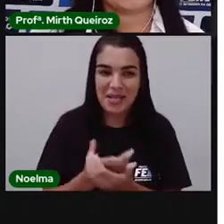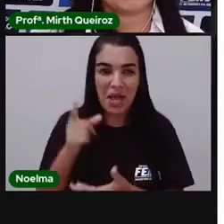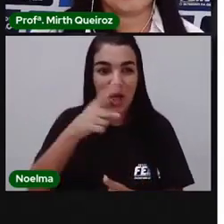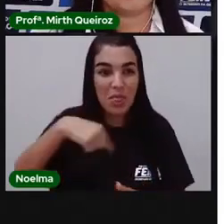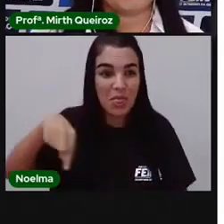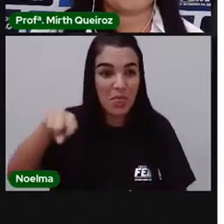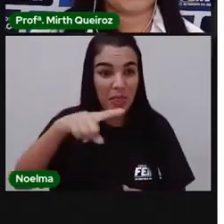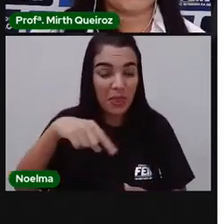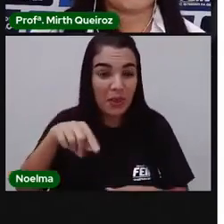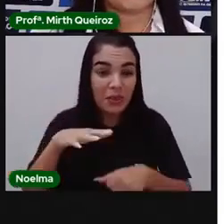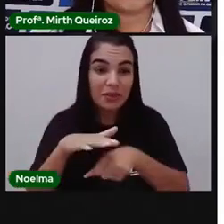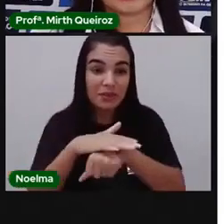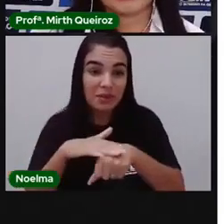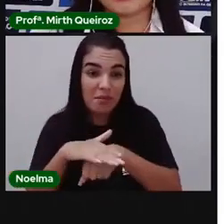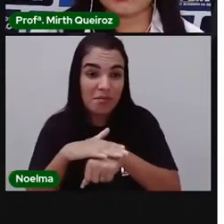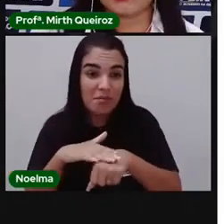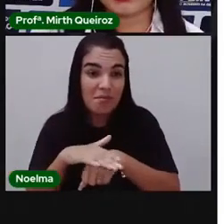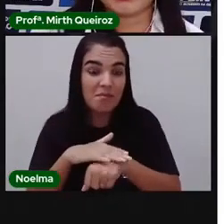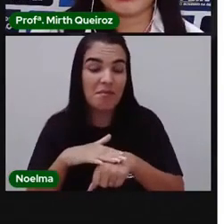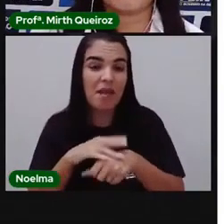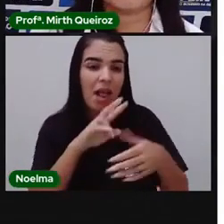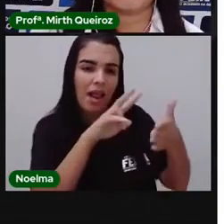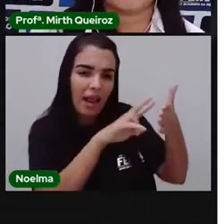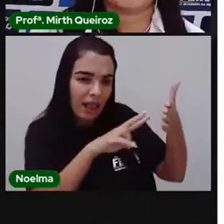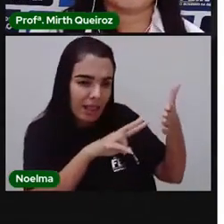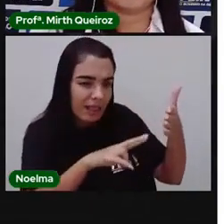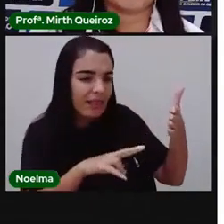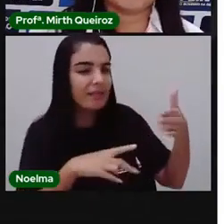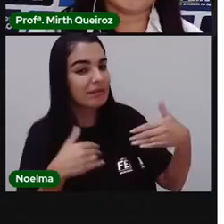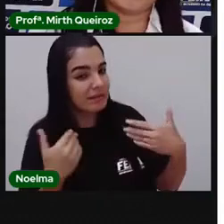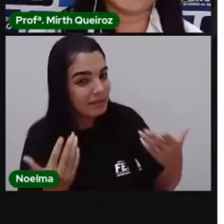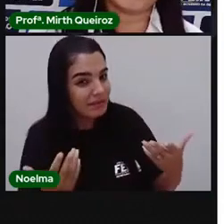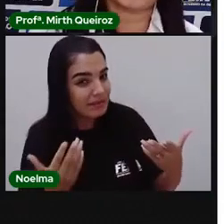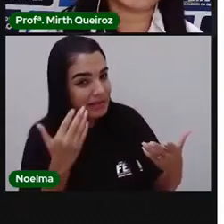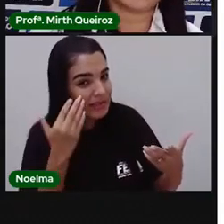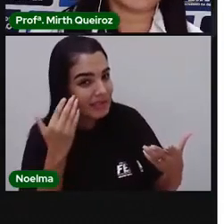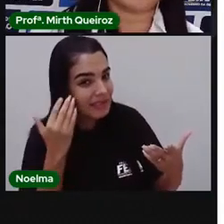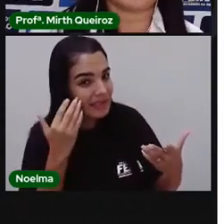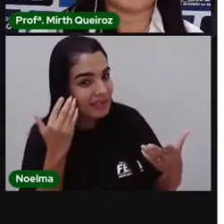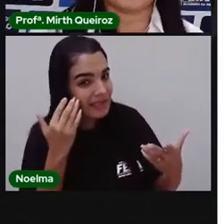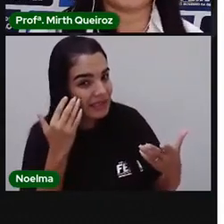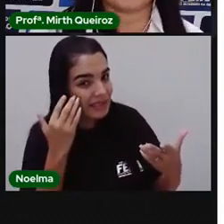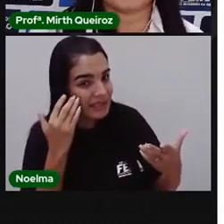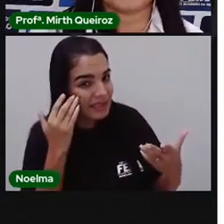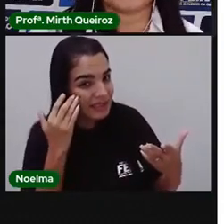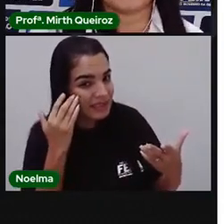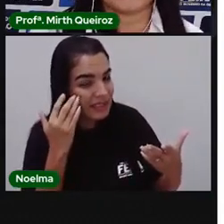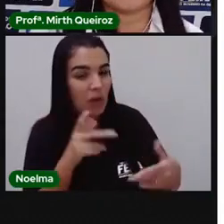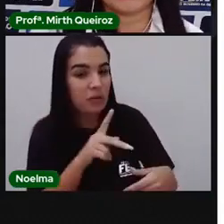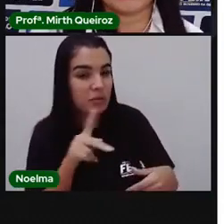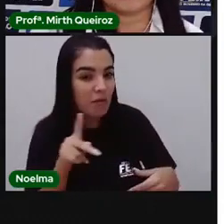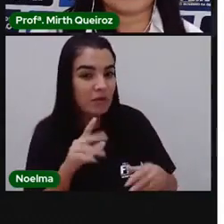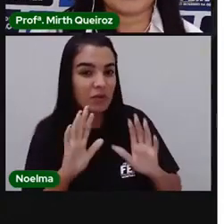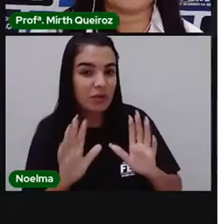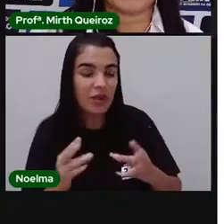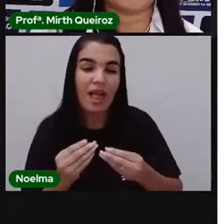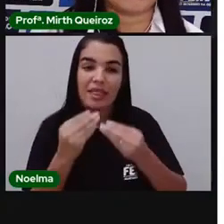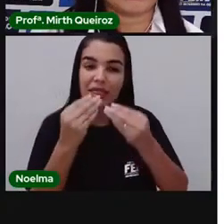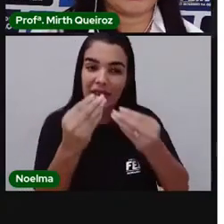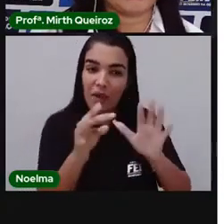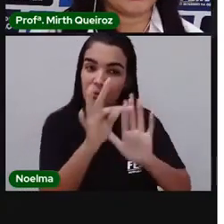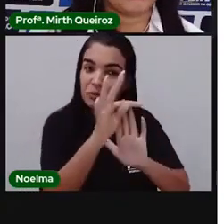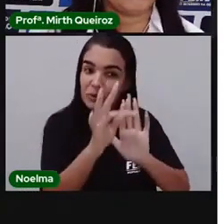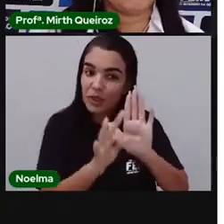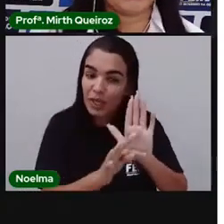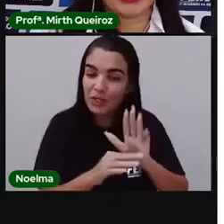nós falamos sobre a leitura, né? Semana, eu acredito que na semana passada, os professores devem ter encaminhado para